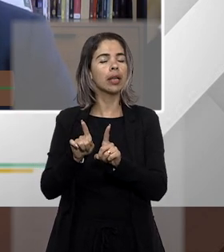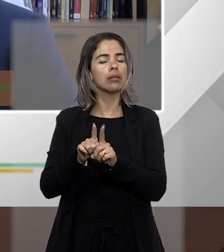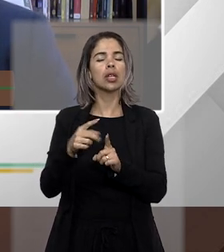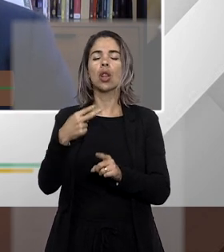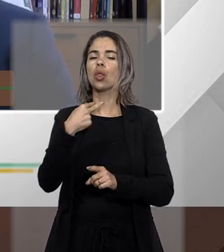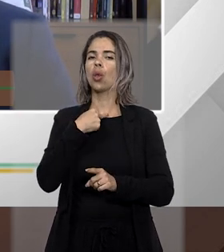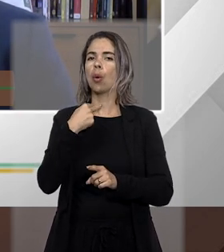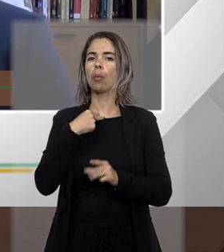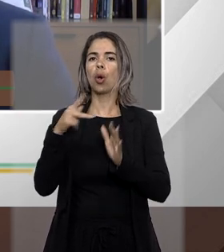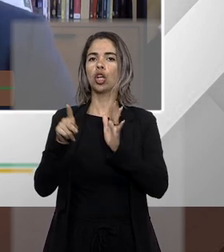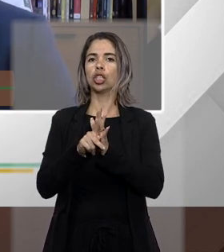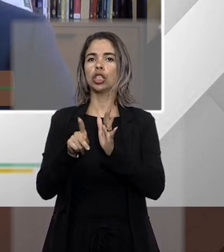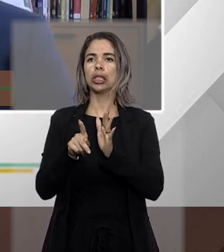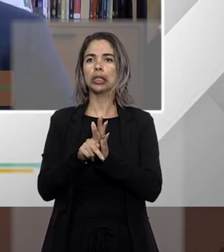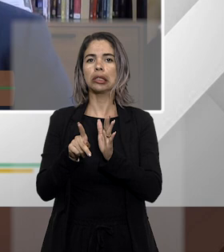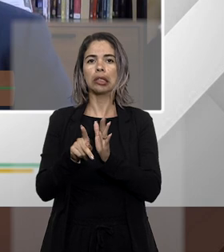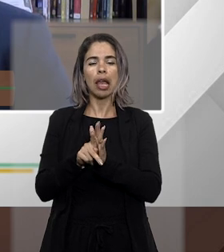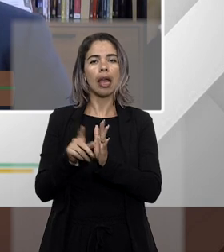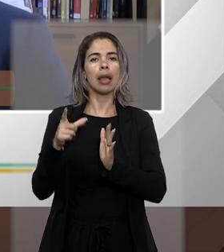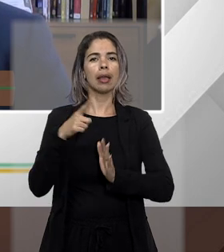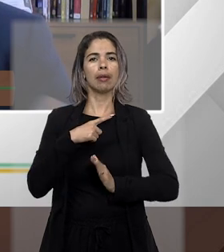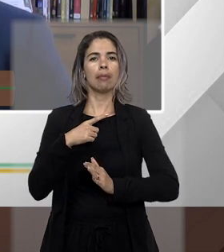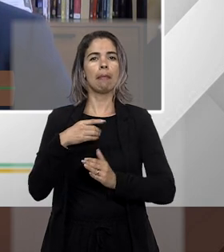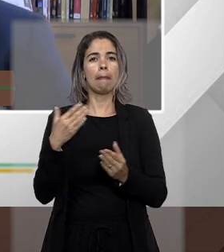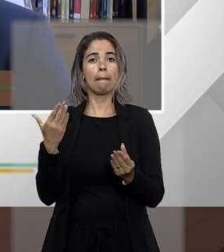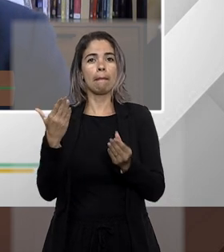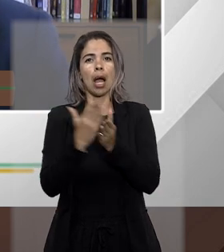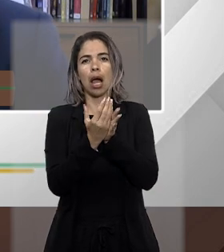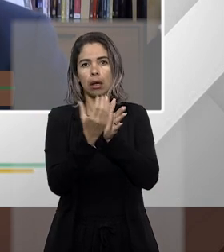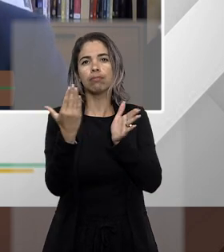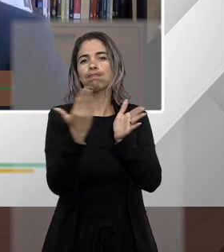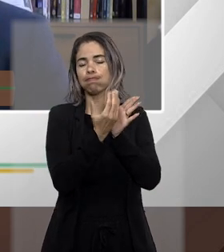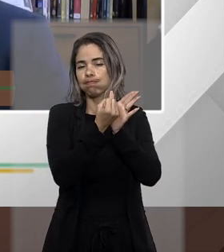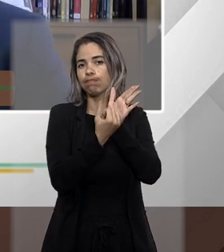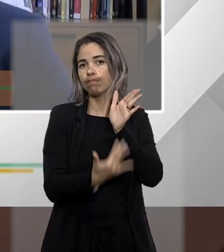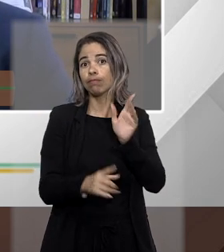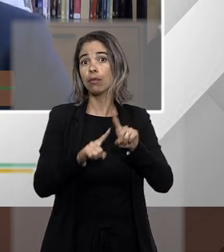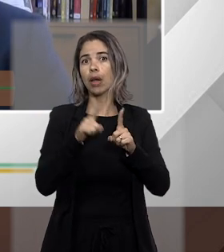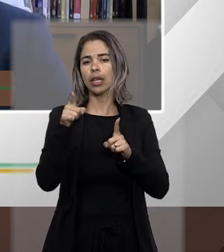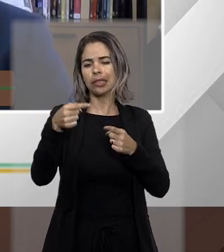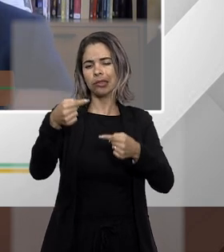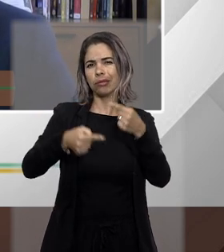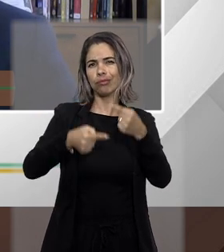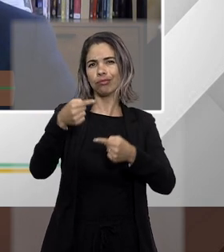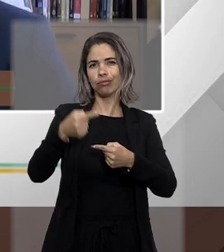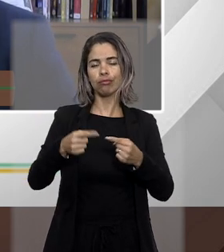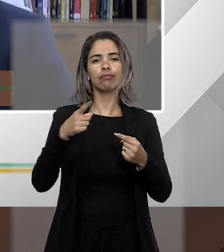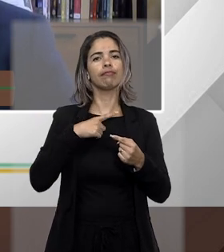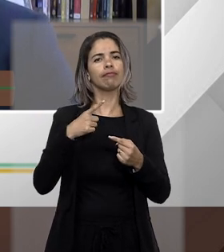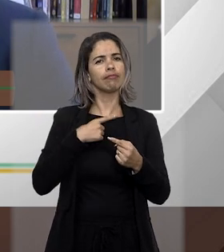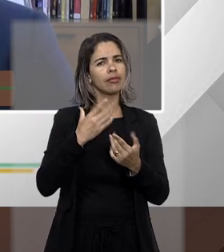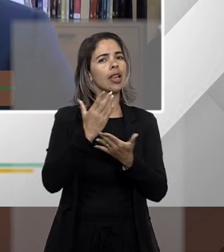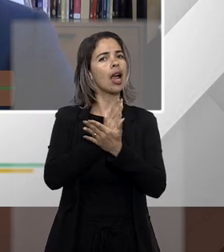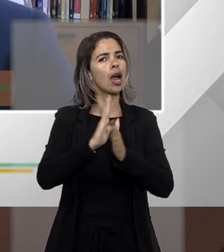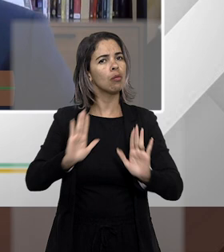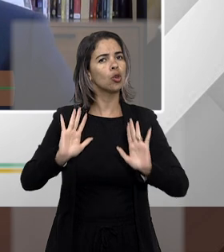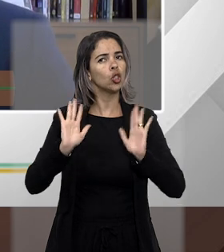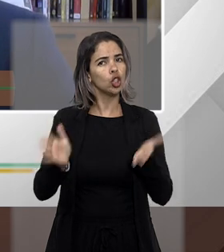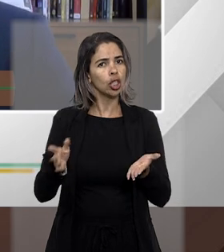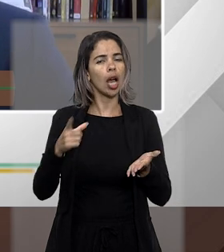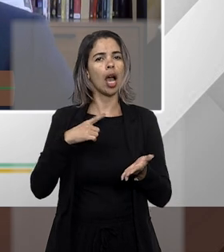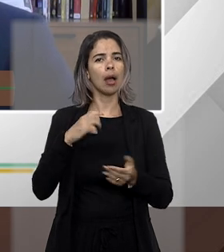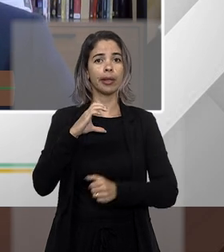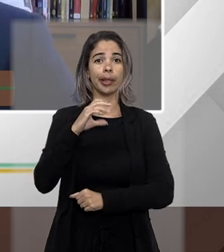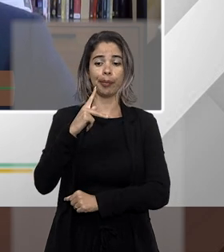segurança só que essa discussão acabou até sendo superada com o advento do código de processo civil de 2015 que acabou extinguindo os